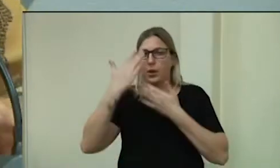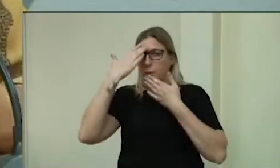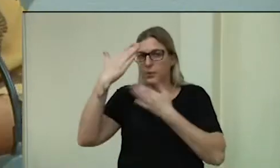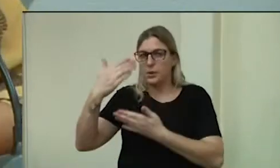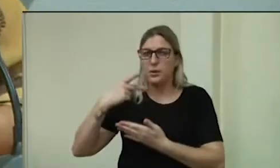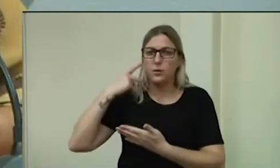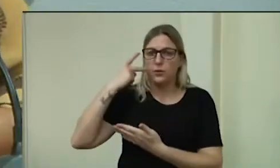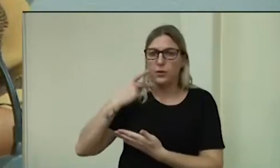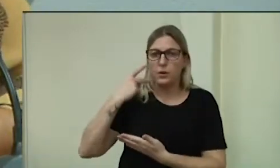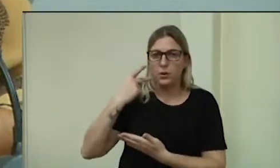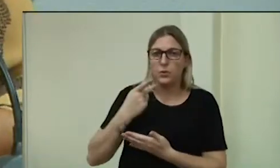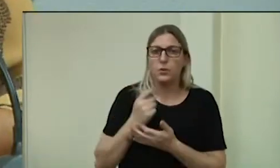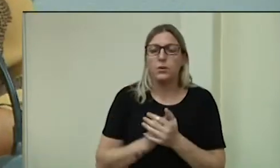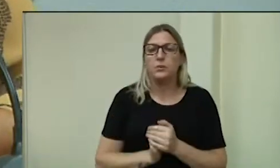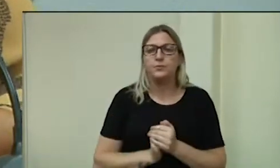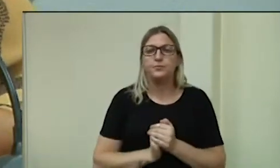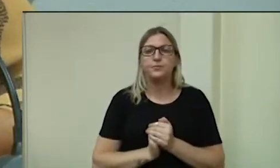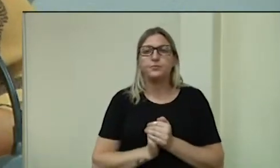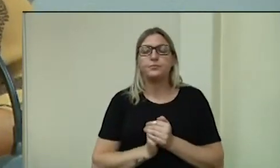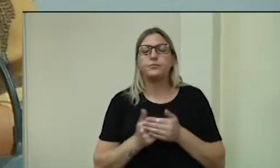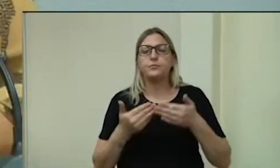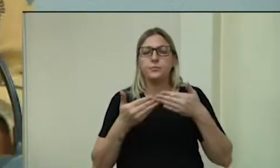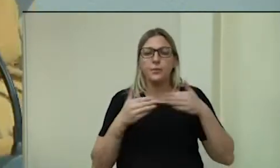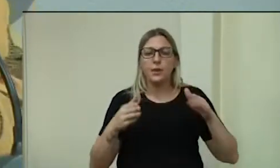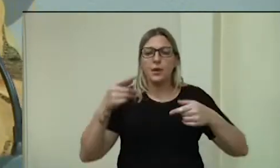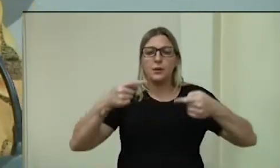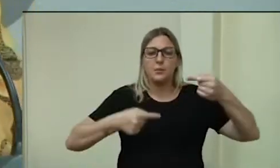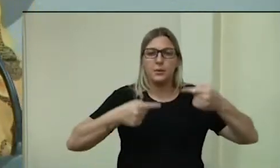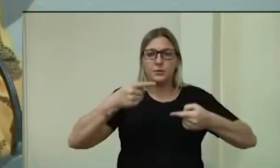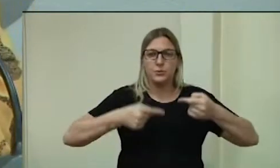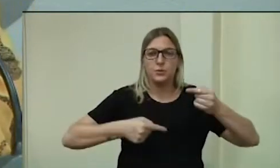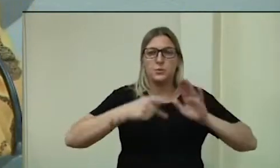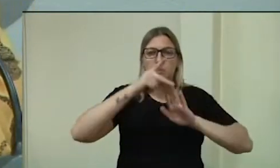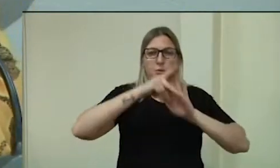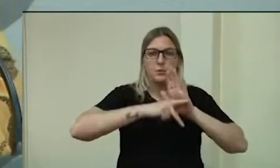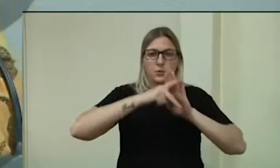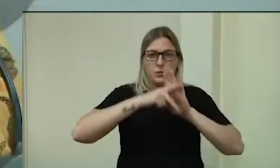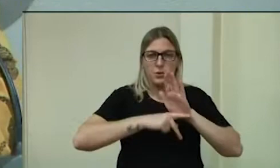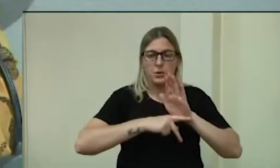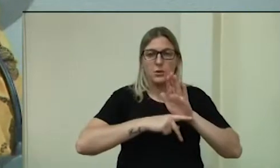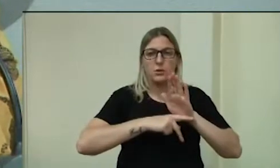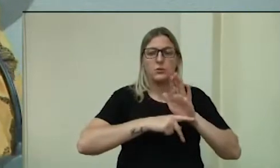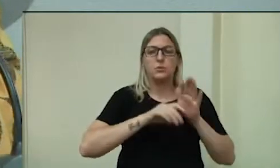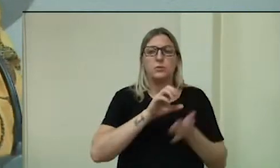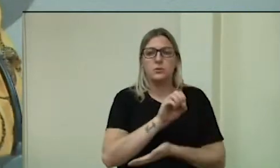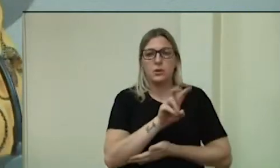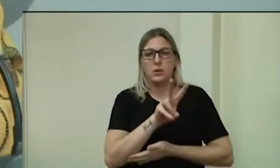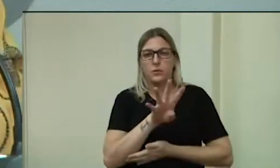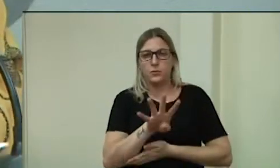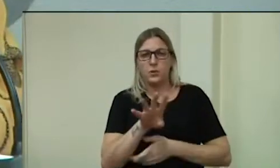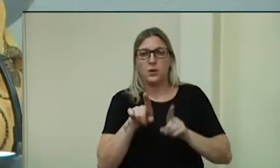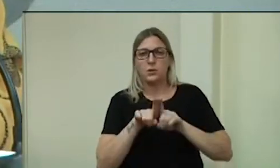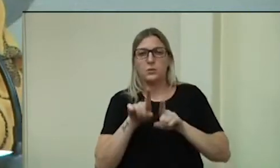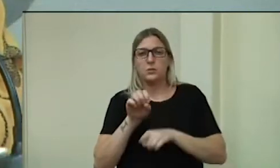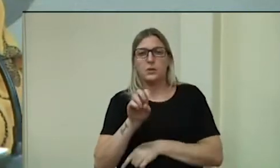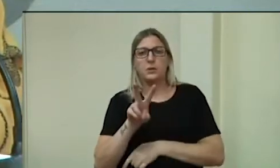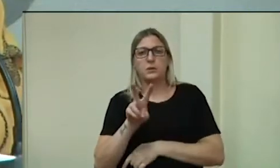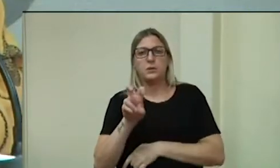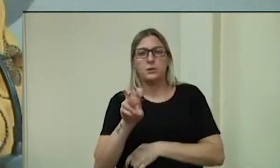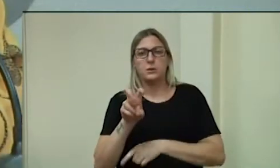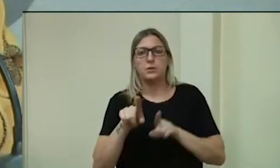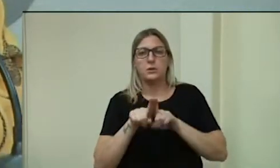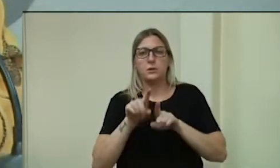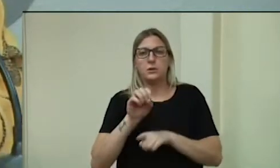vereadora. Em discussão, o projeto 024, 025 e 026 do Poder